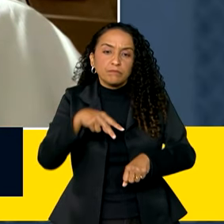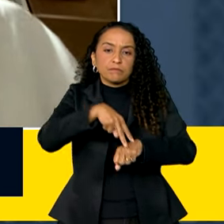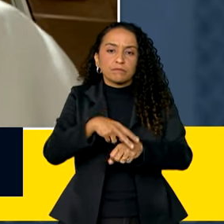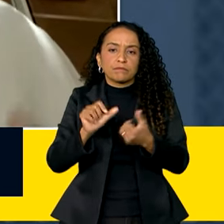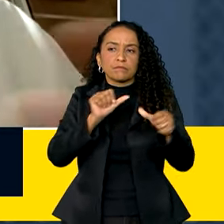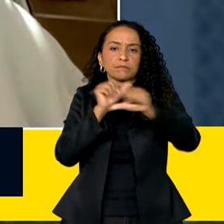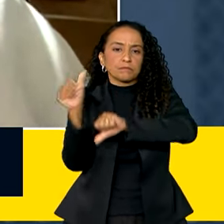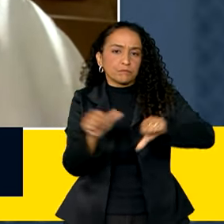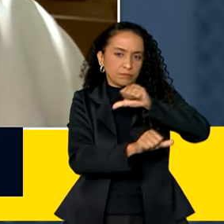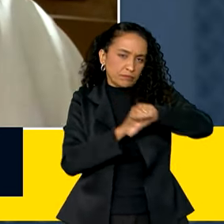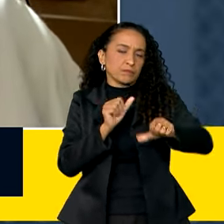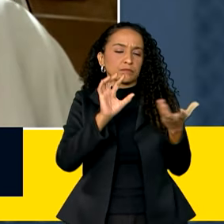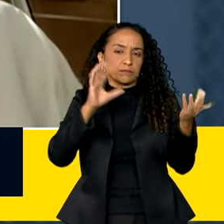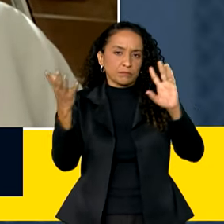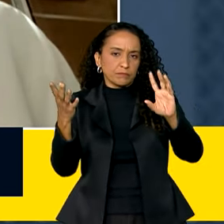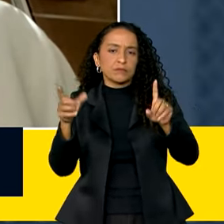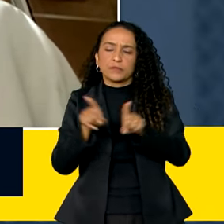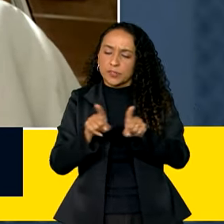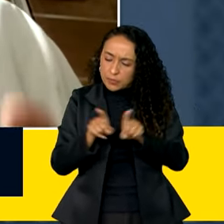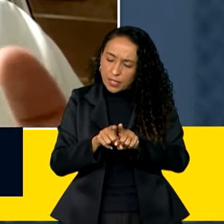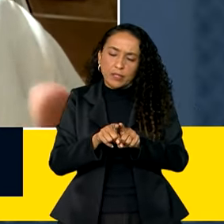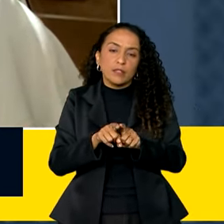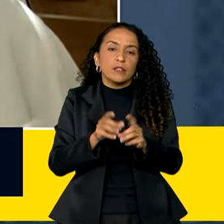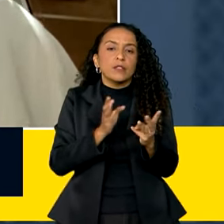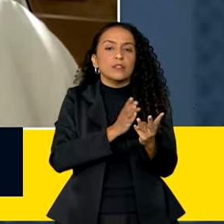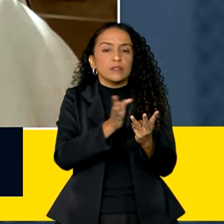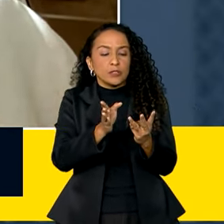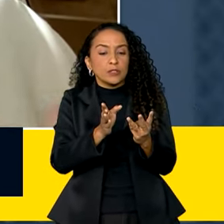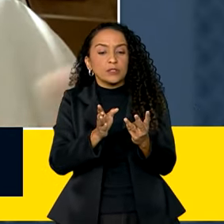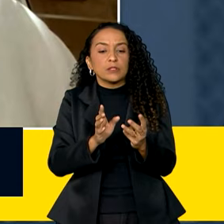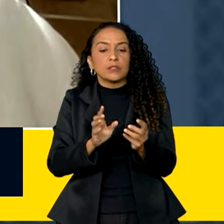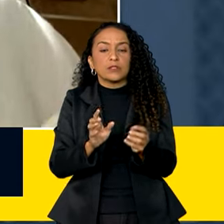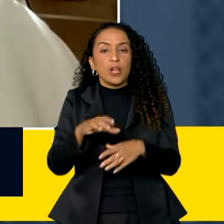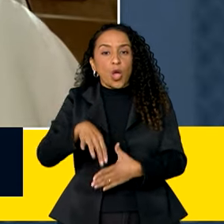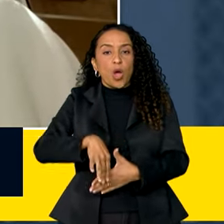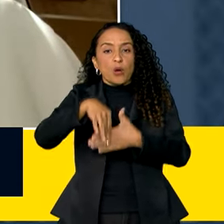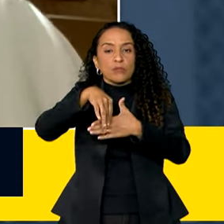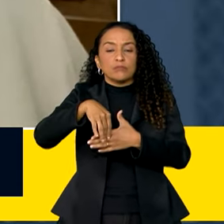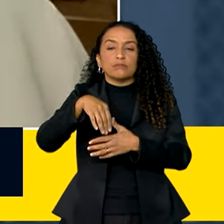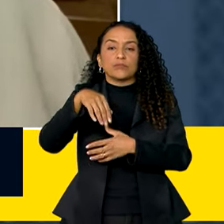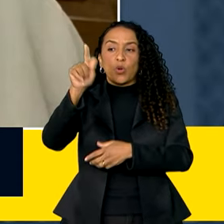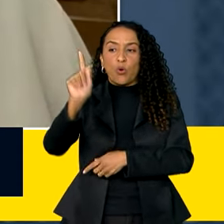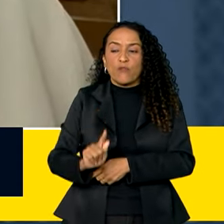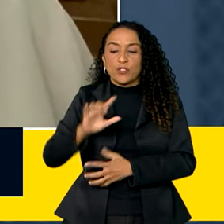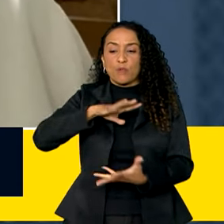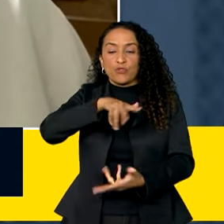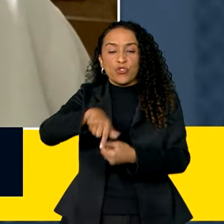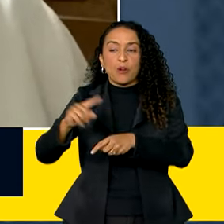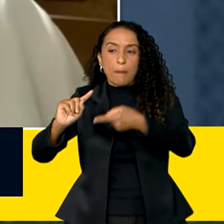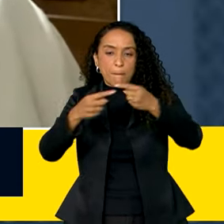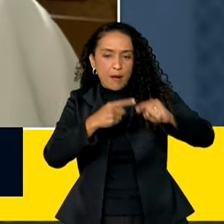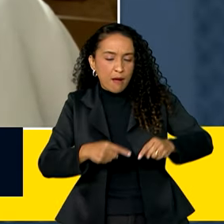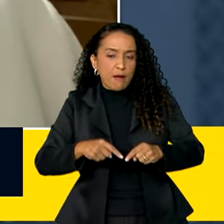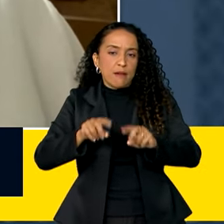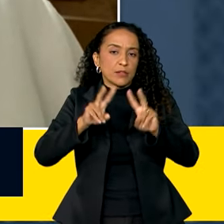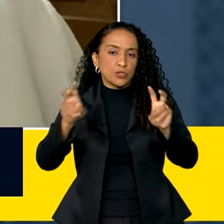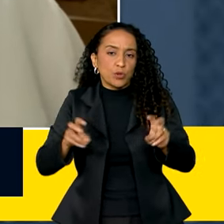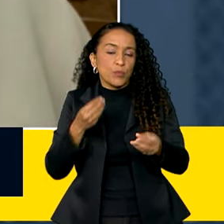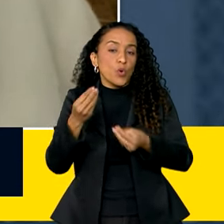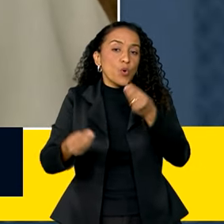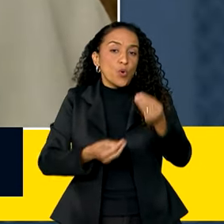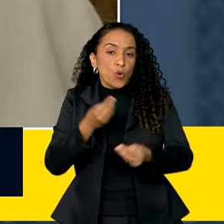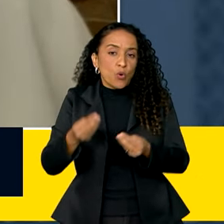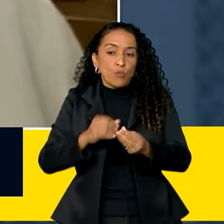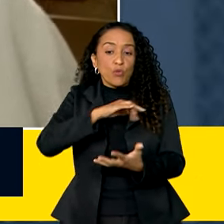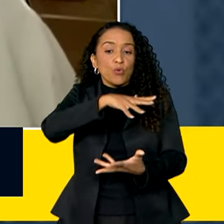mudanças climáticas, para a política de mudança climática do Brasil, e essa nova governança mundial, que é essa discussão sobre como é